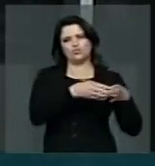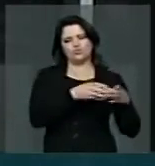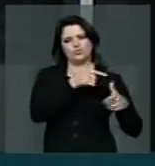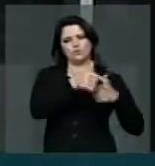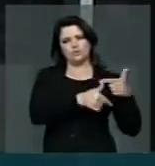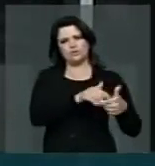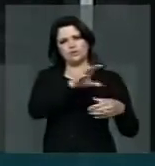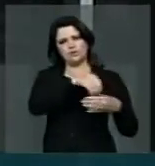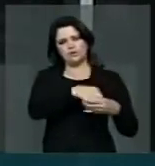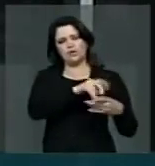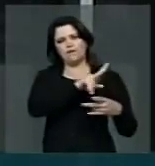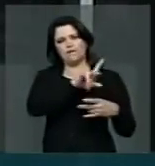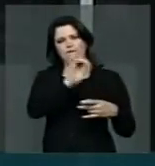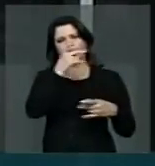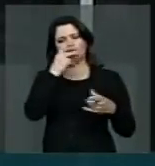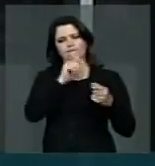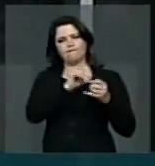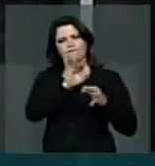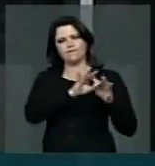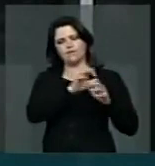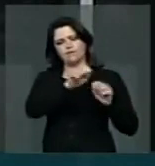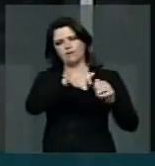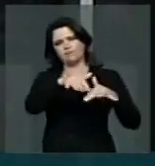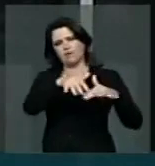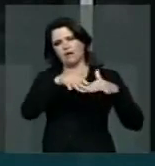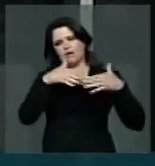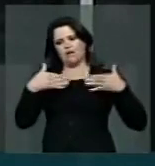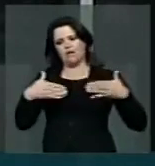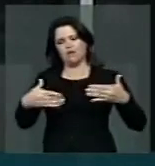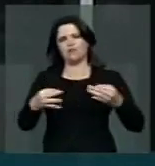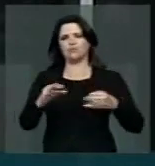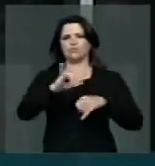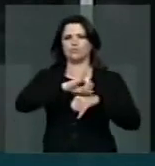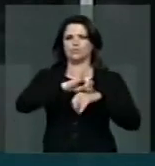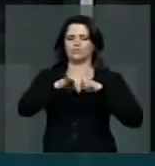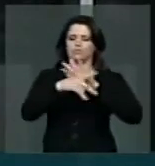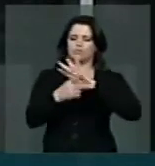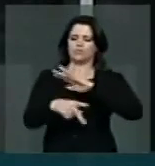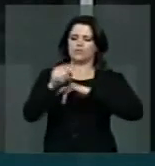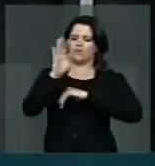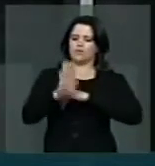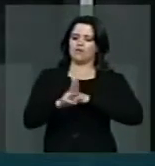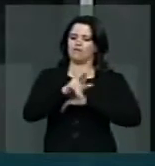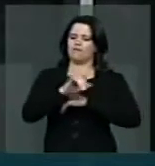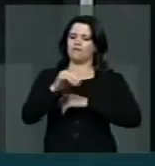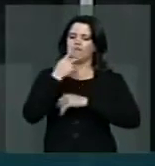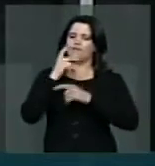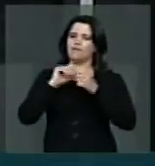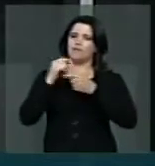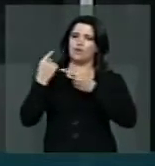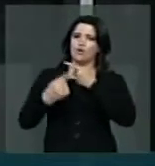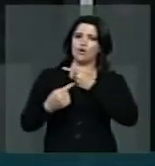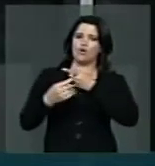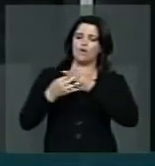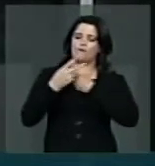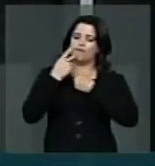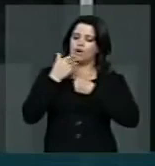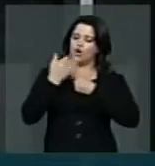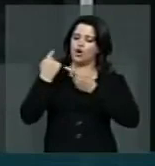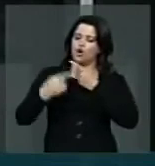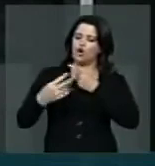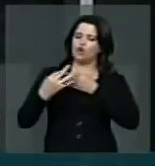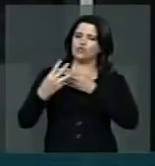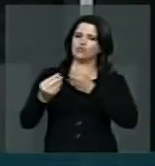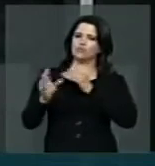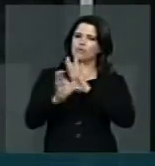trabalhadores, que vão, na esplanada dos ministérios, na capital federal, se manifestar contra a precarização